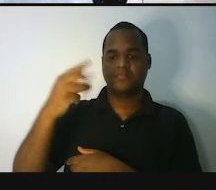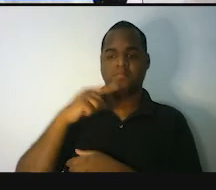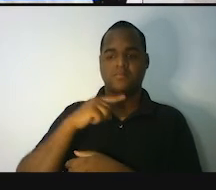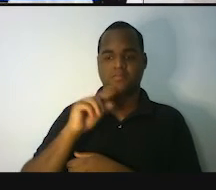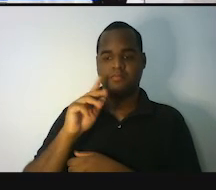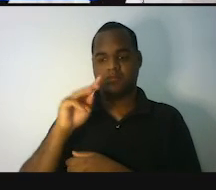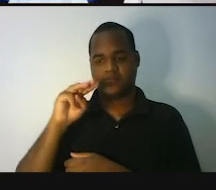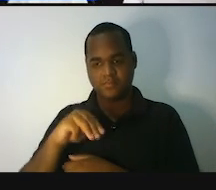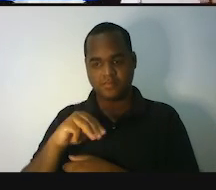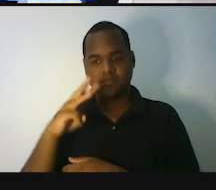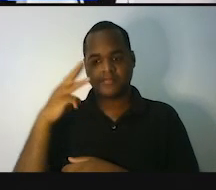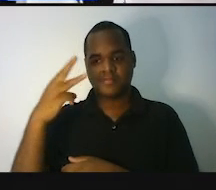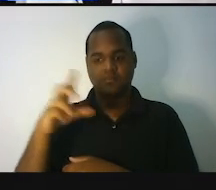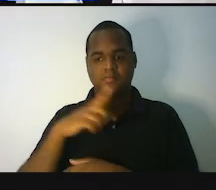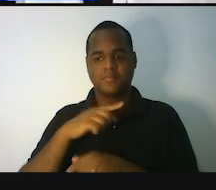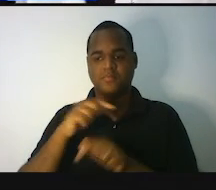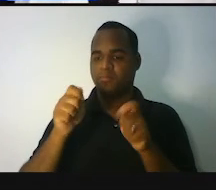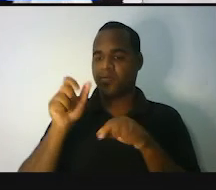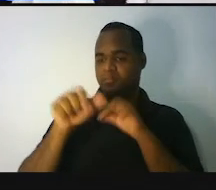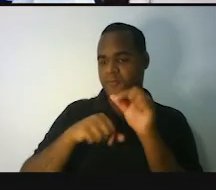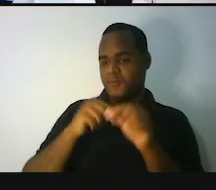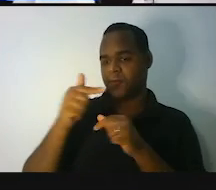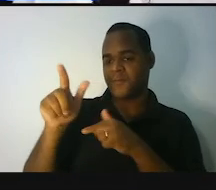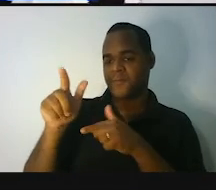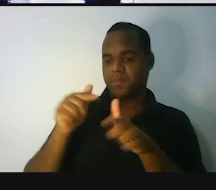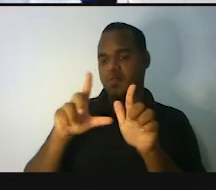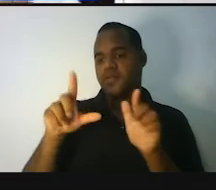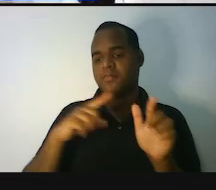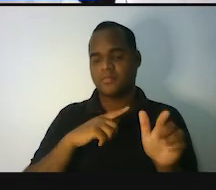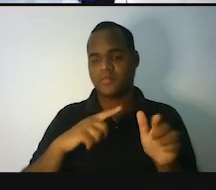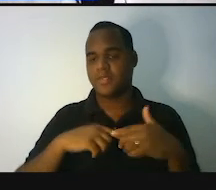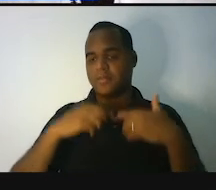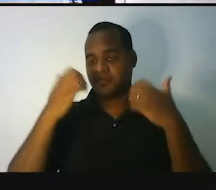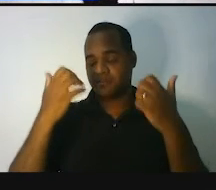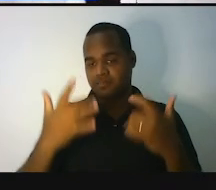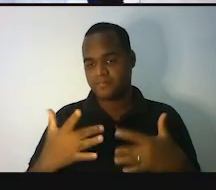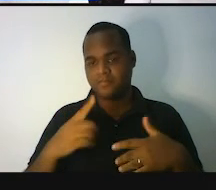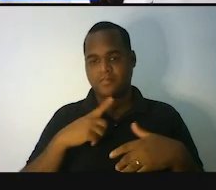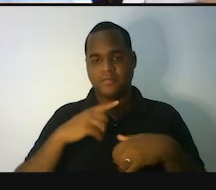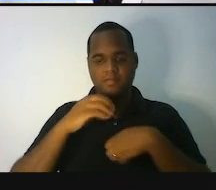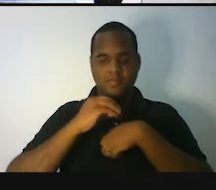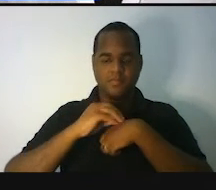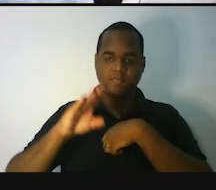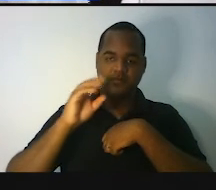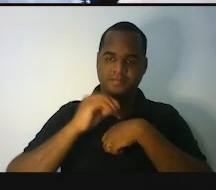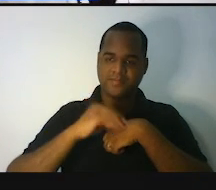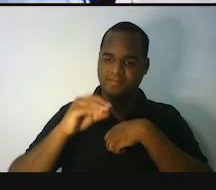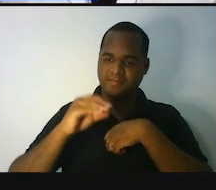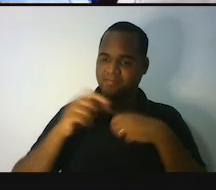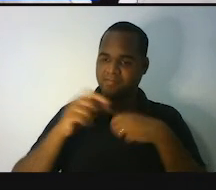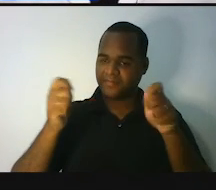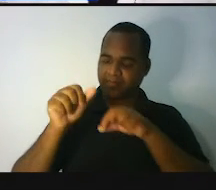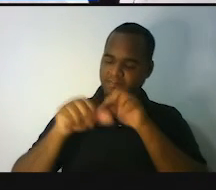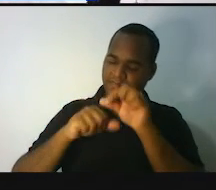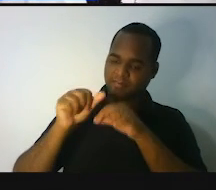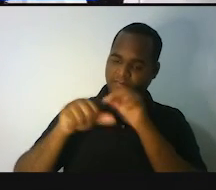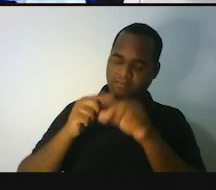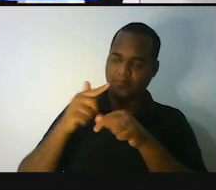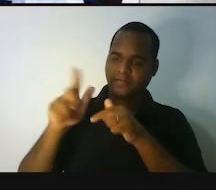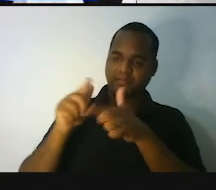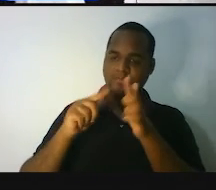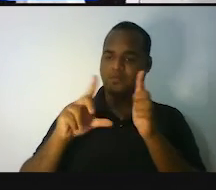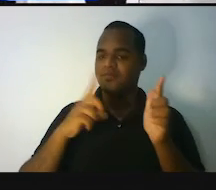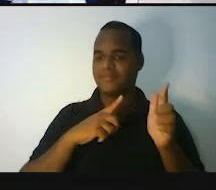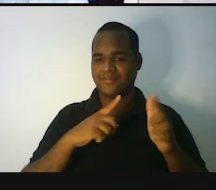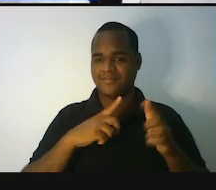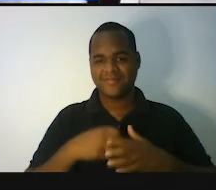virar quilômetro cúbico, ou pode virar equitômetro cúbico, ou pode virar decâmetro cúbico, ou dá para mudar de um para